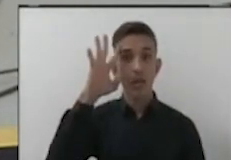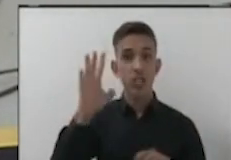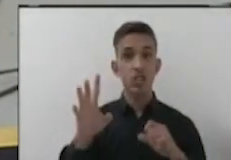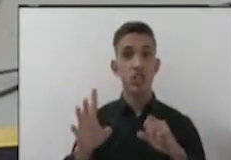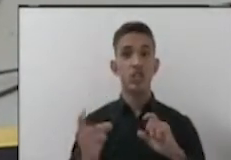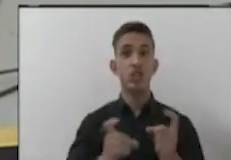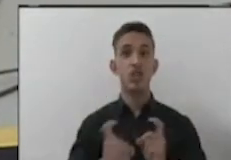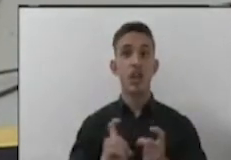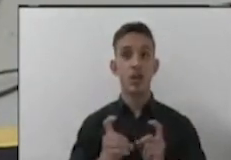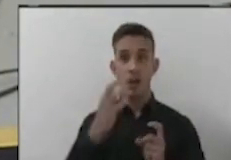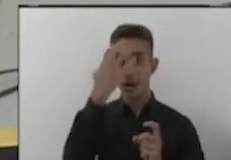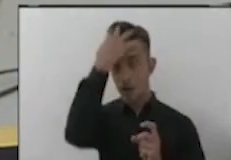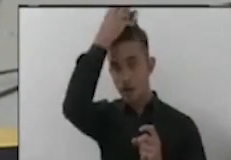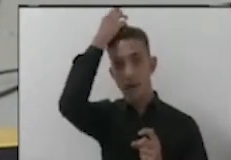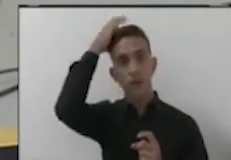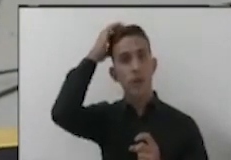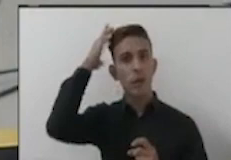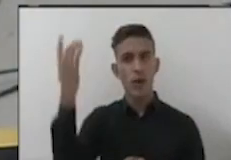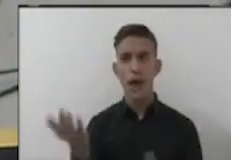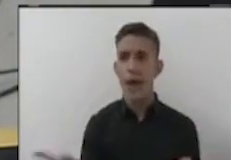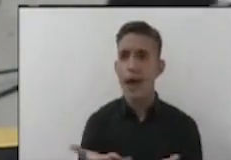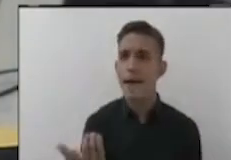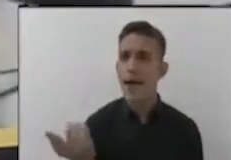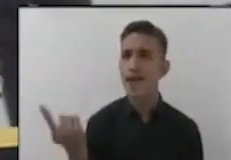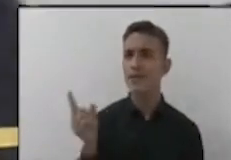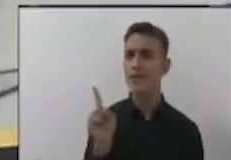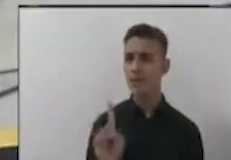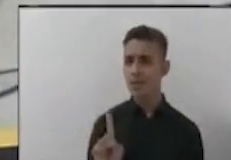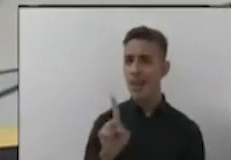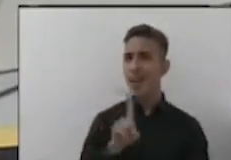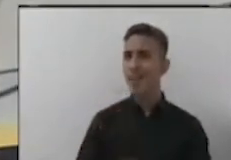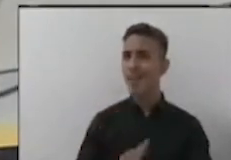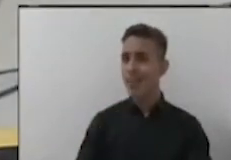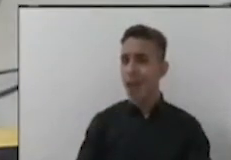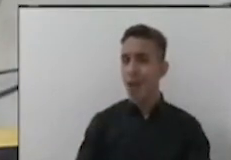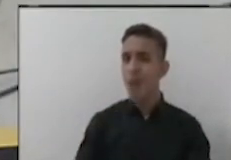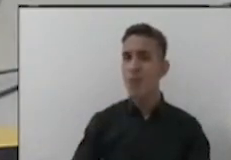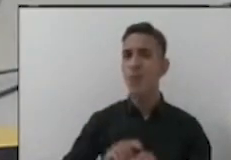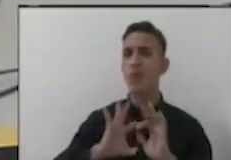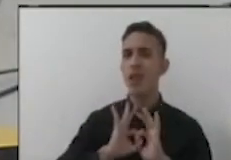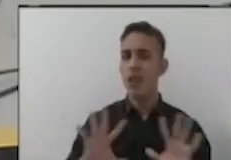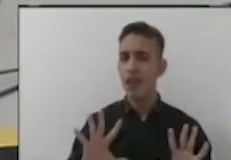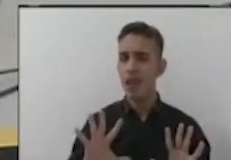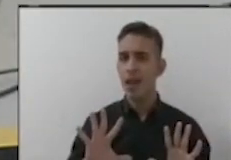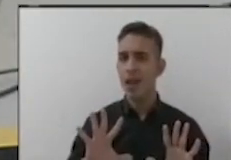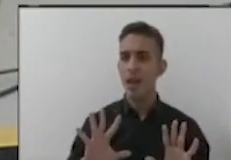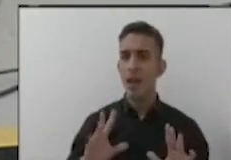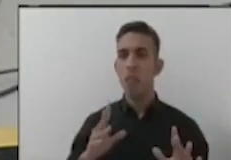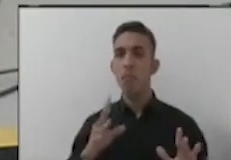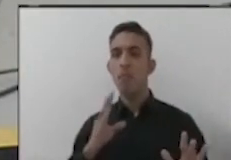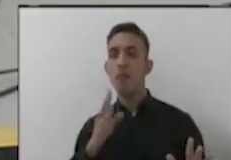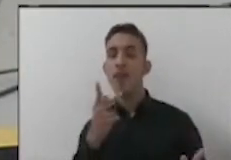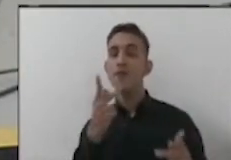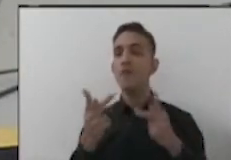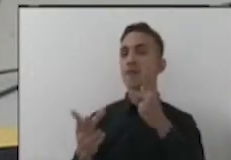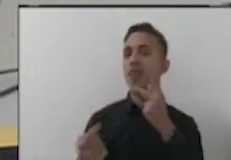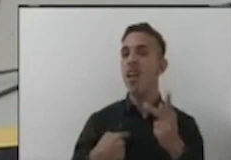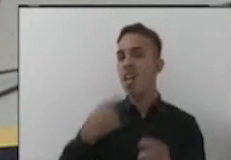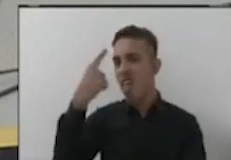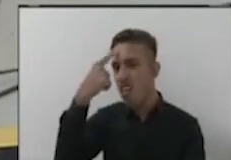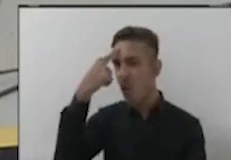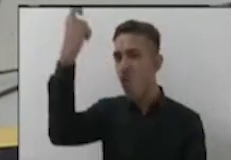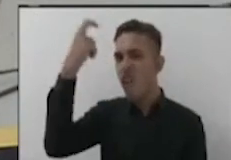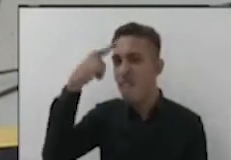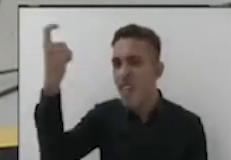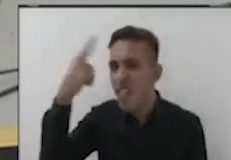a ordem do dia. Agora, vir aqui, usar o tempo de palavra livre, para insinuar que é uma criação da minha